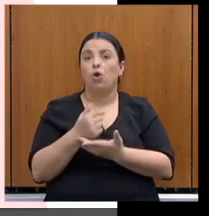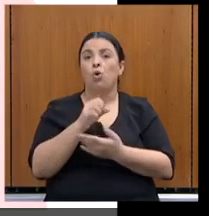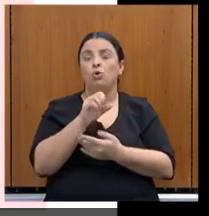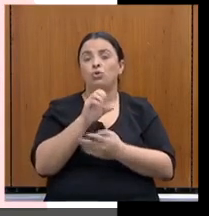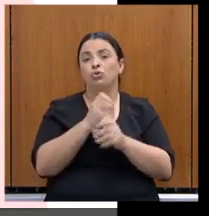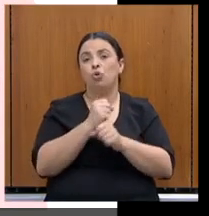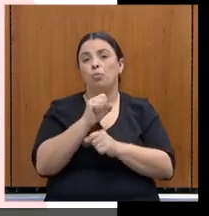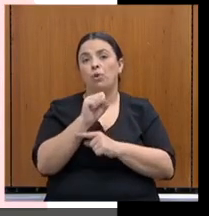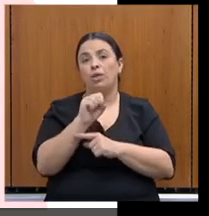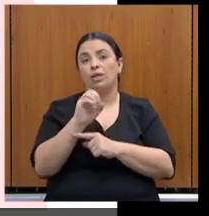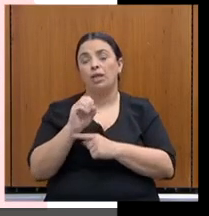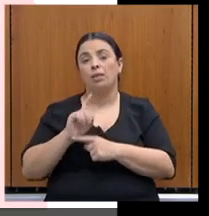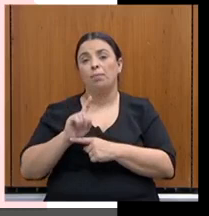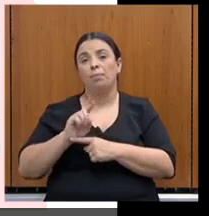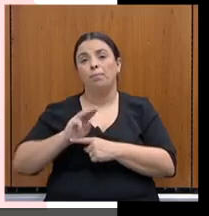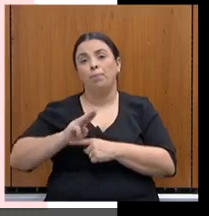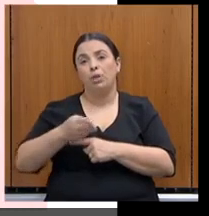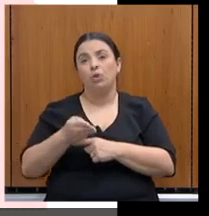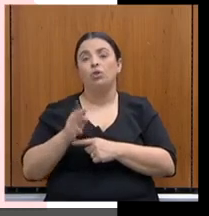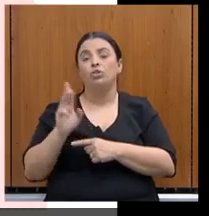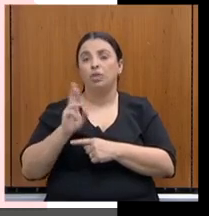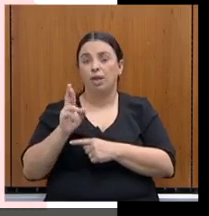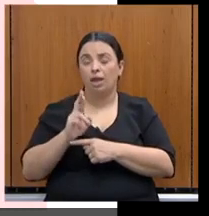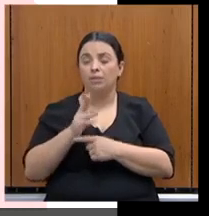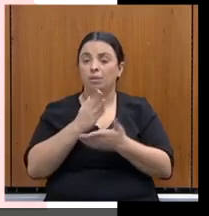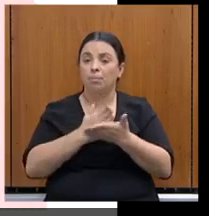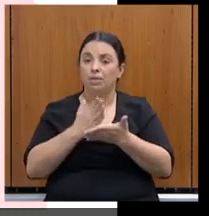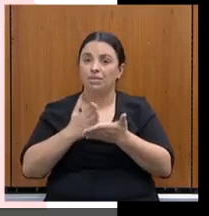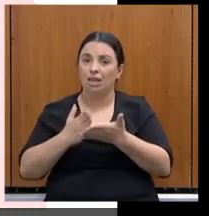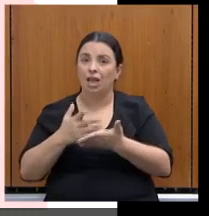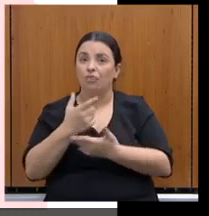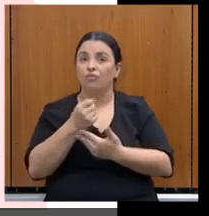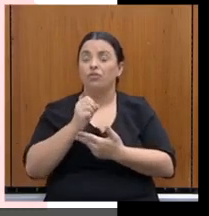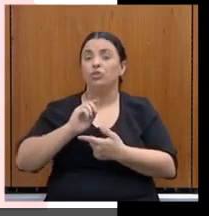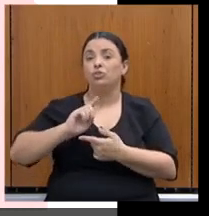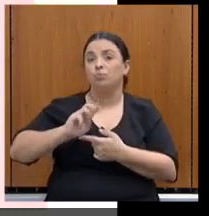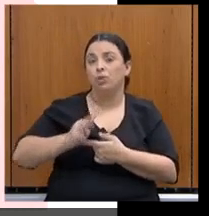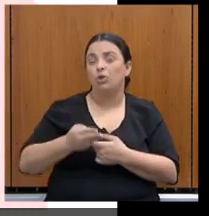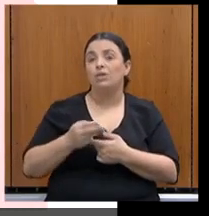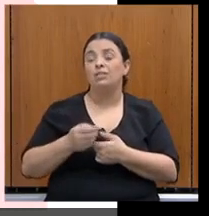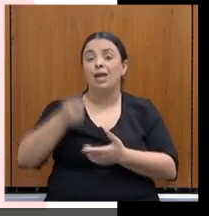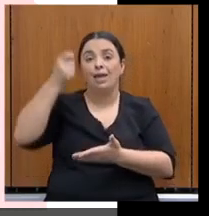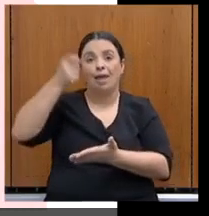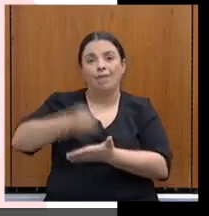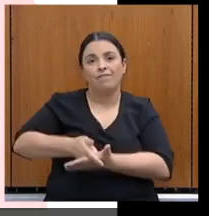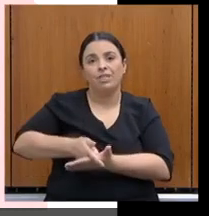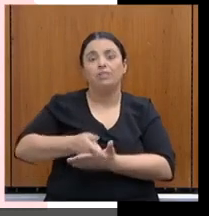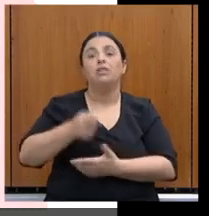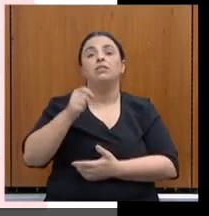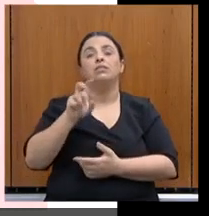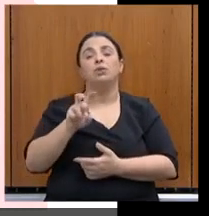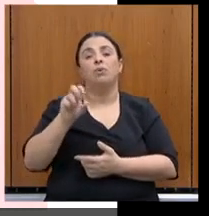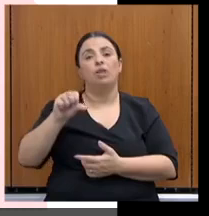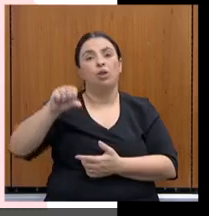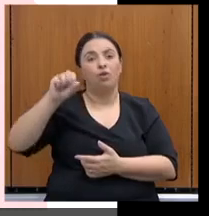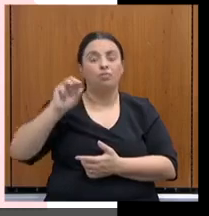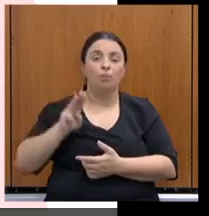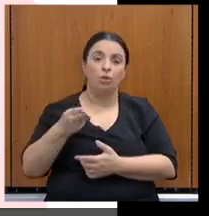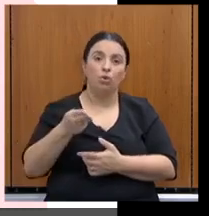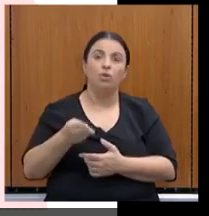isso parcelado 20 milhões e à vista 59 milhões. Temos os administrativos e dívida ativa